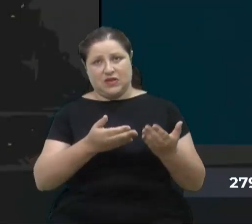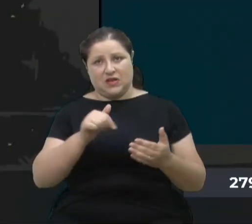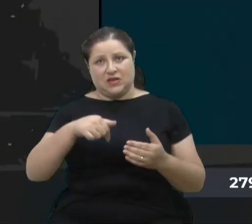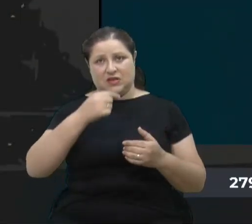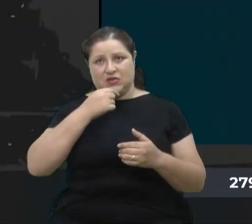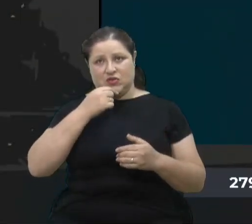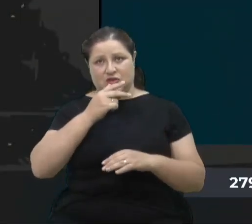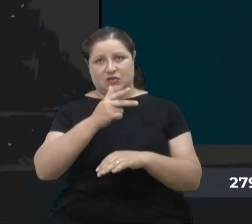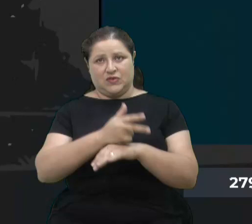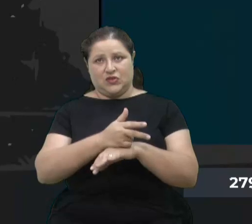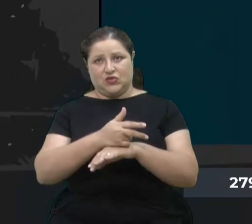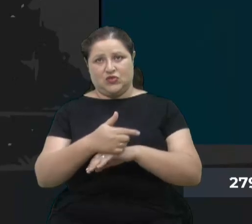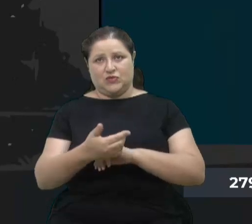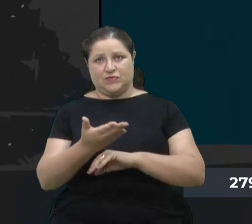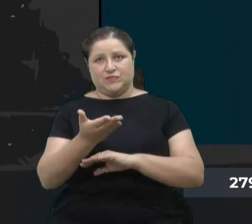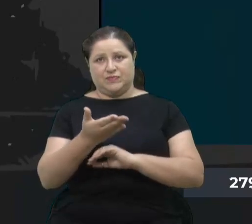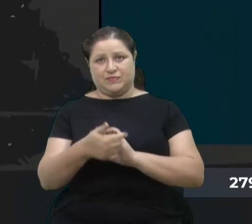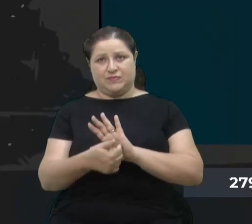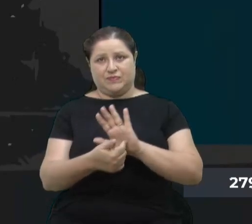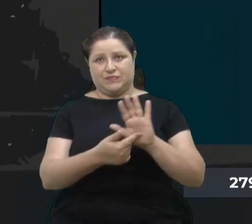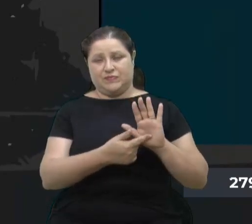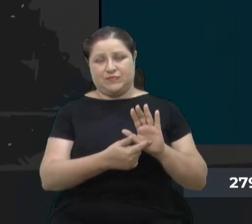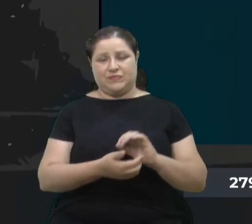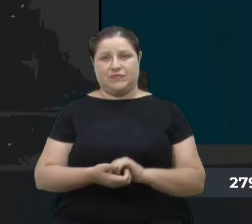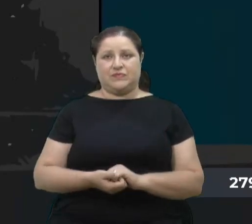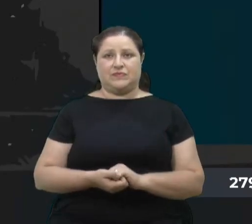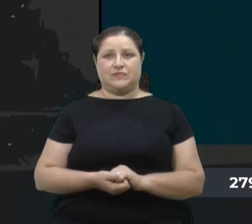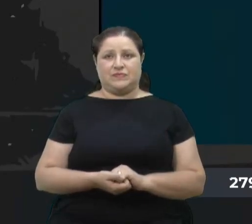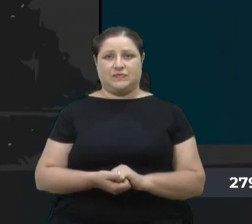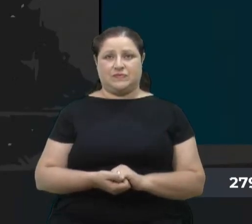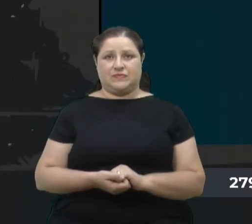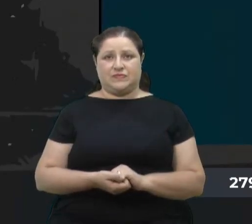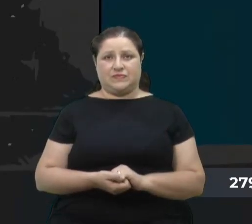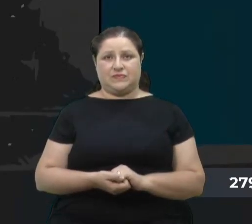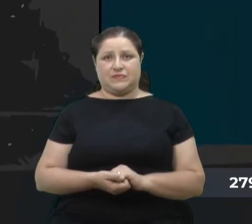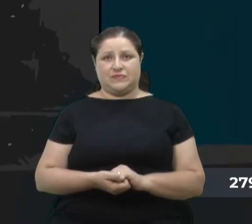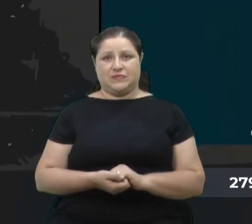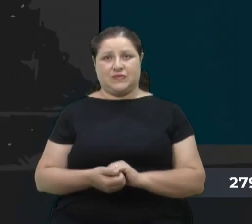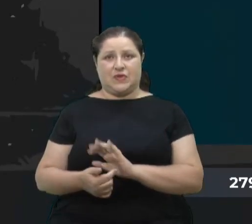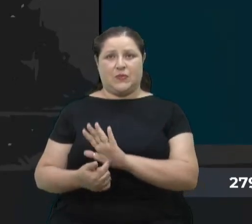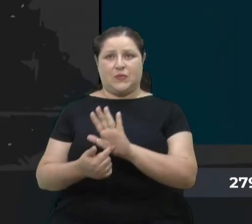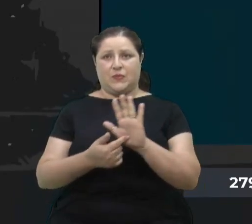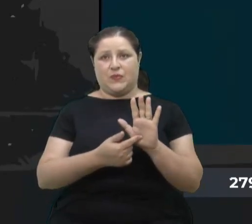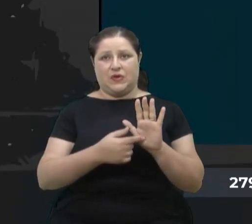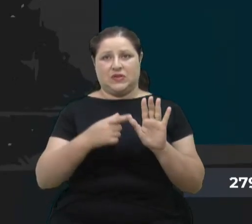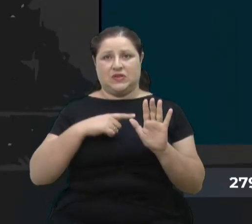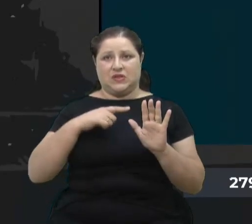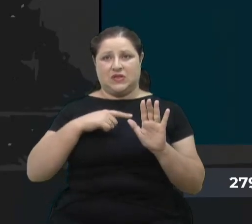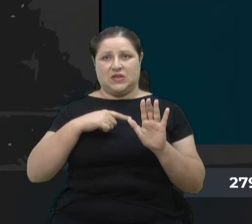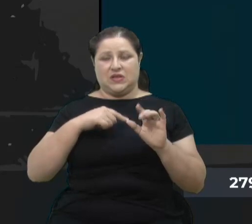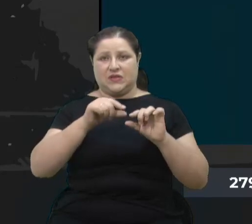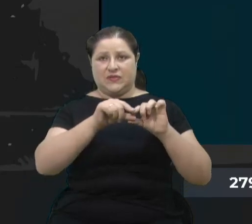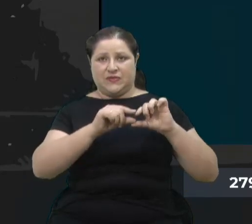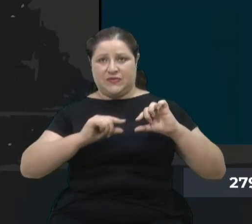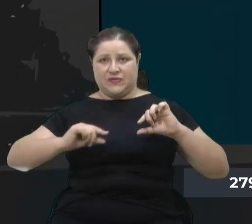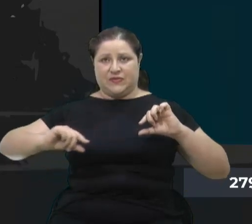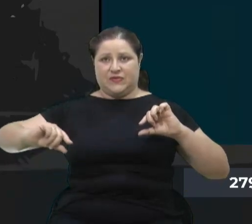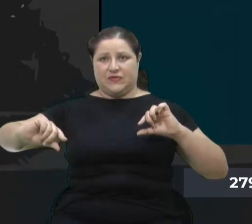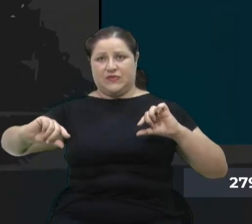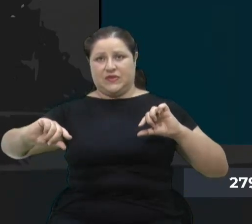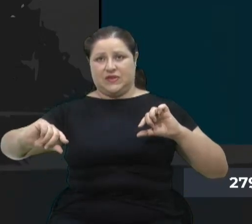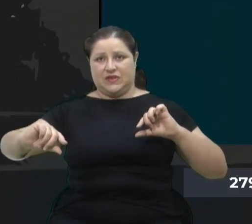Tem um vídeo que vai ser executado agora aqui no telão, que mostra que tem uma fita que isolava a parte do